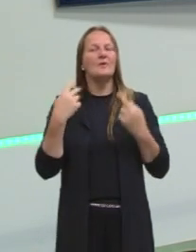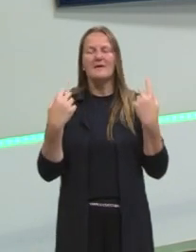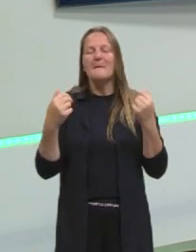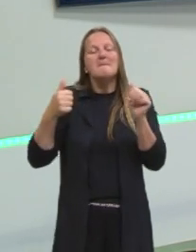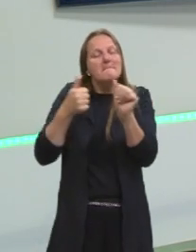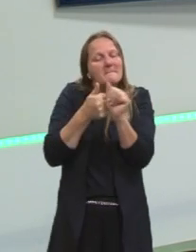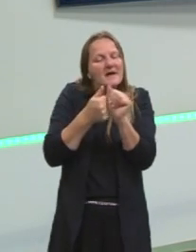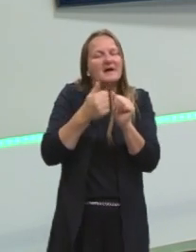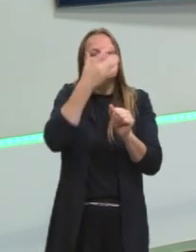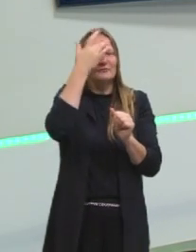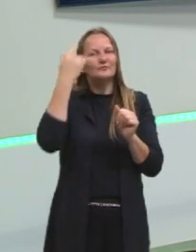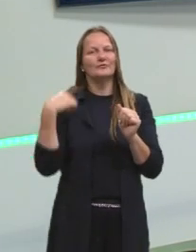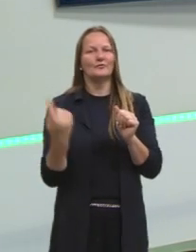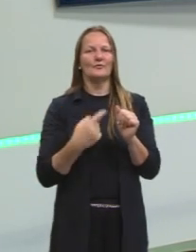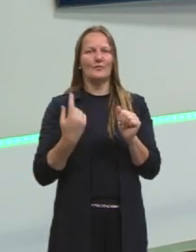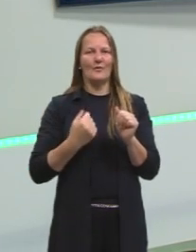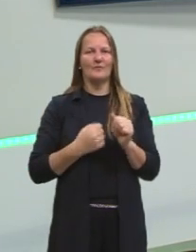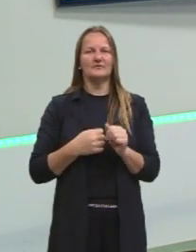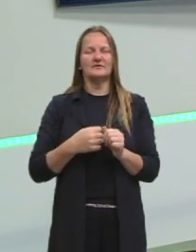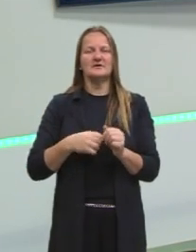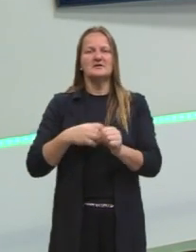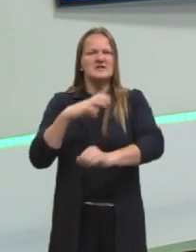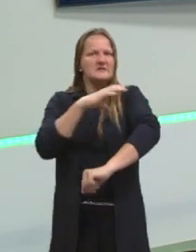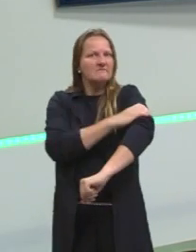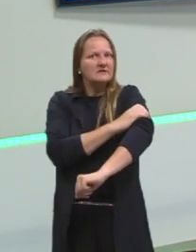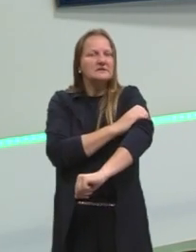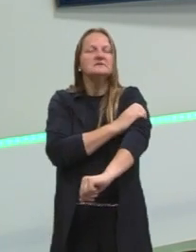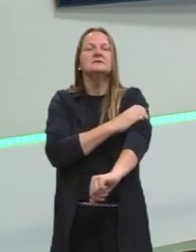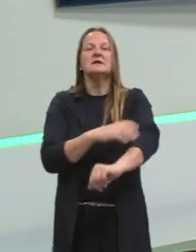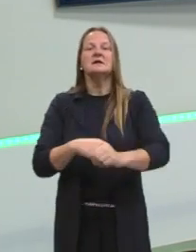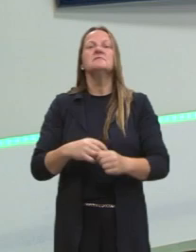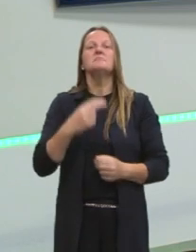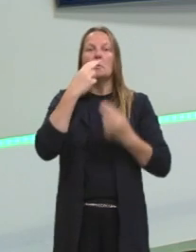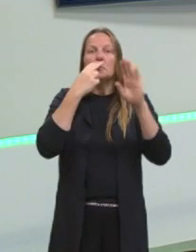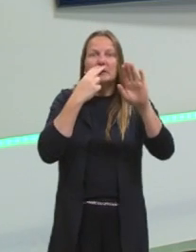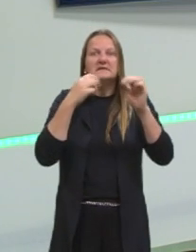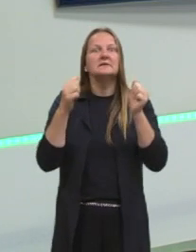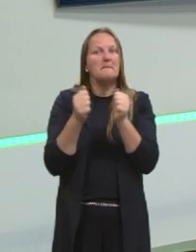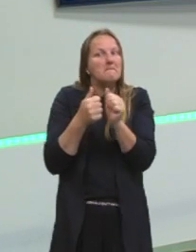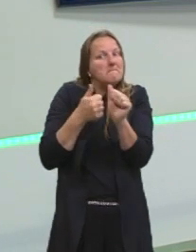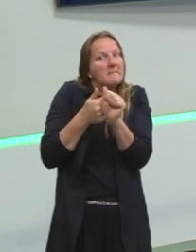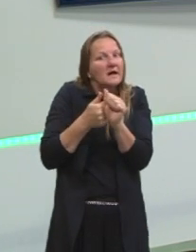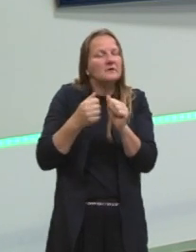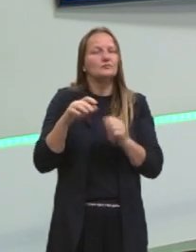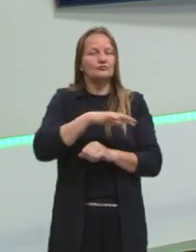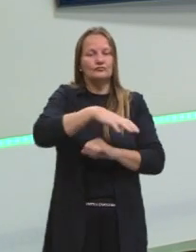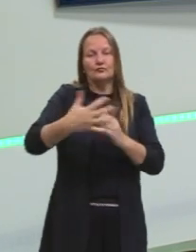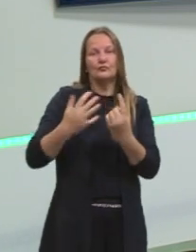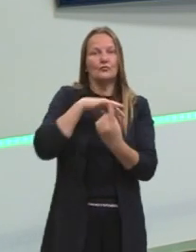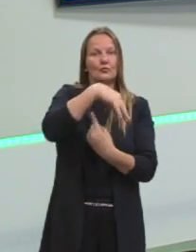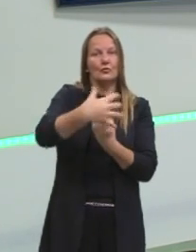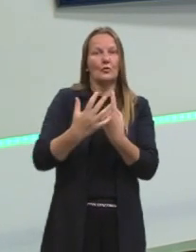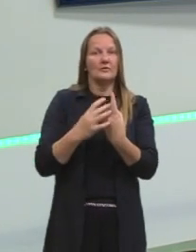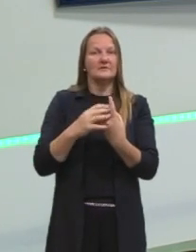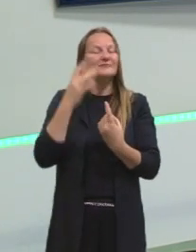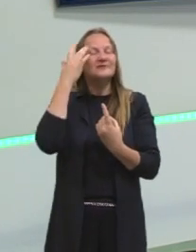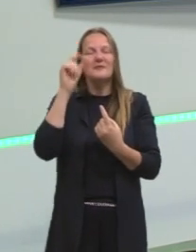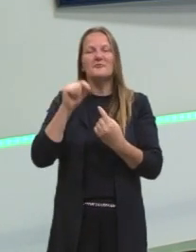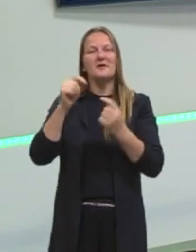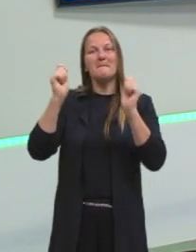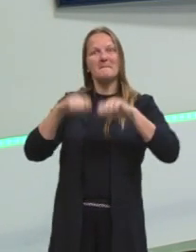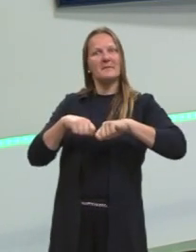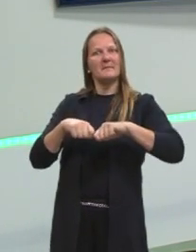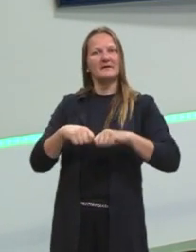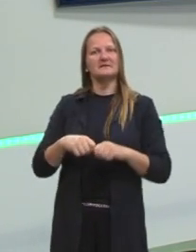próximas de nós, as racistas, as machistas. E, às vezes, a gente nem percebe do que elas são capazes, desses crimes, dessas